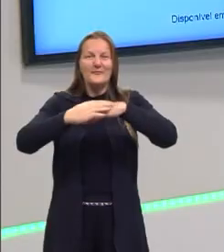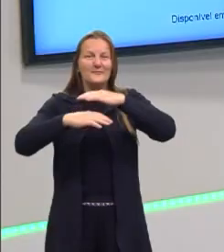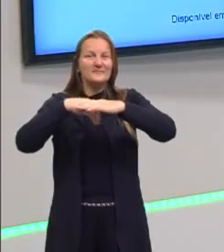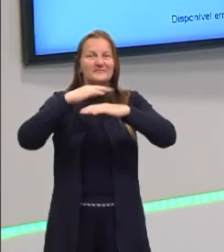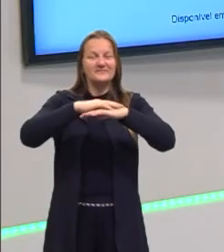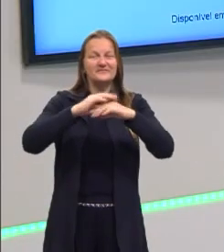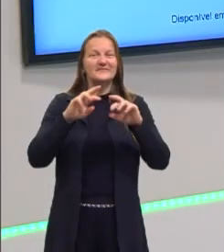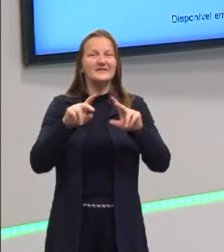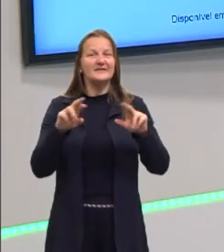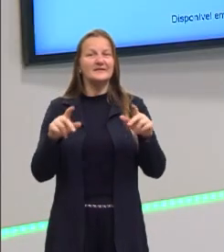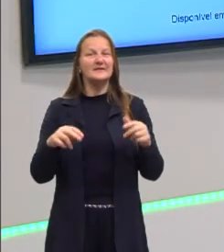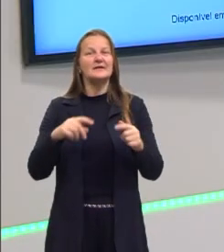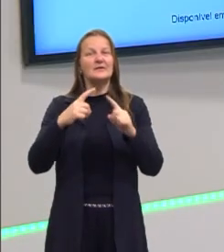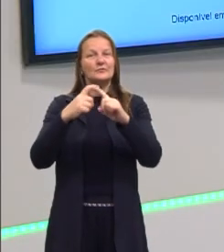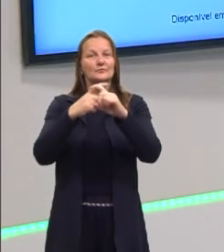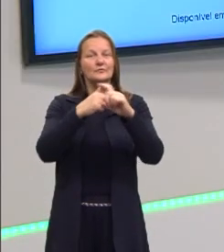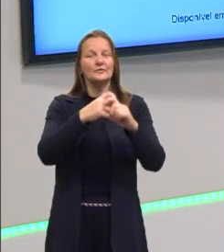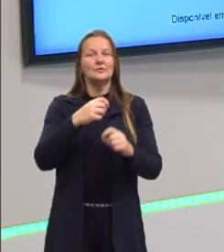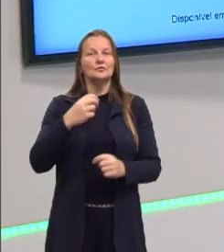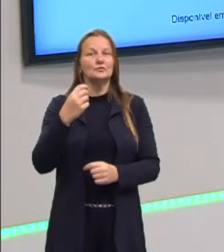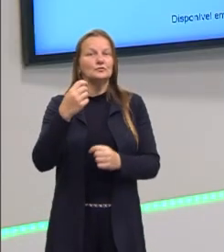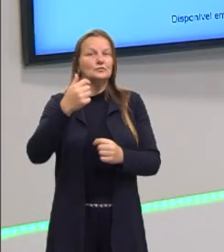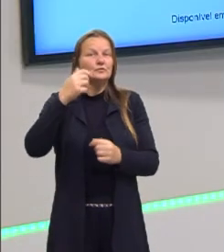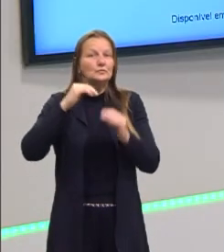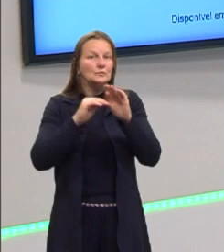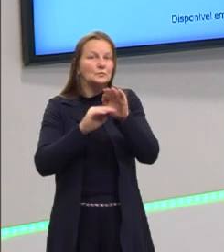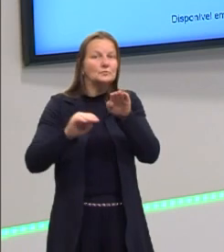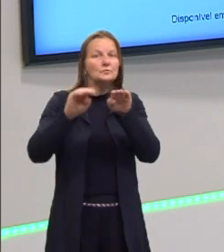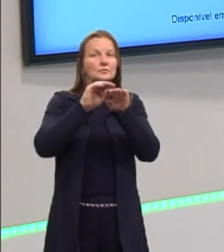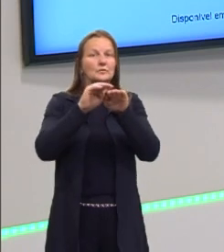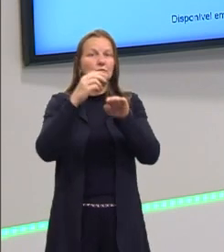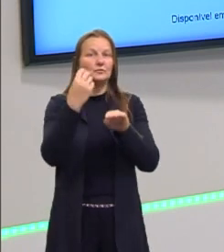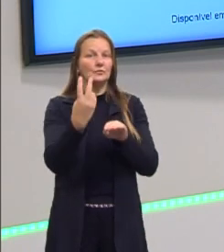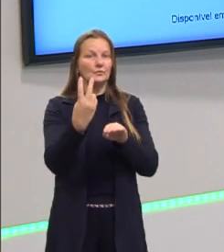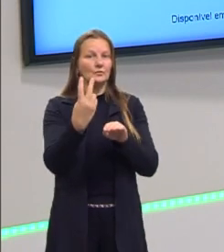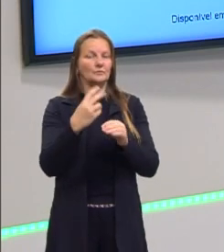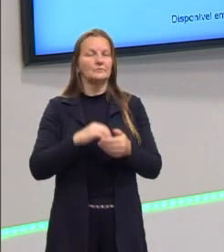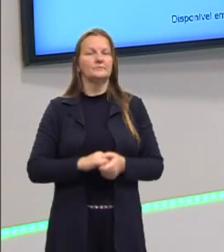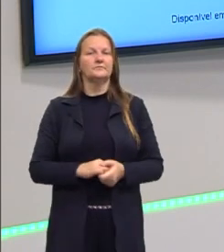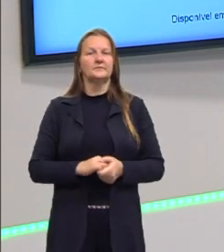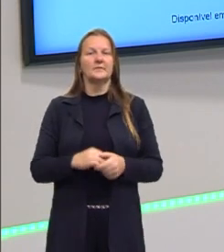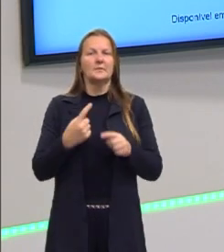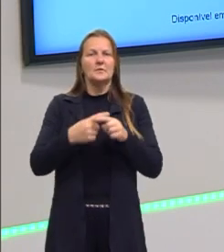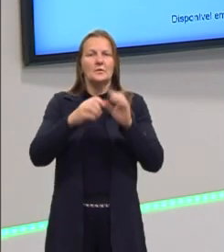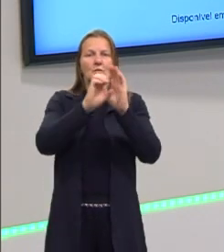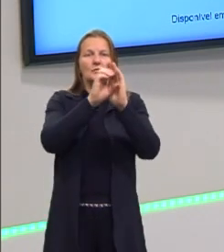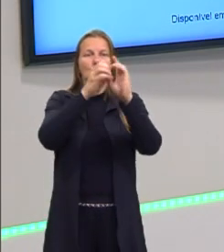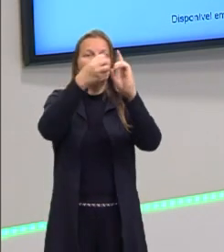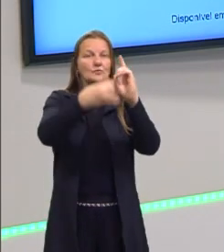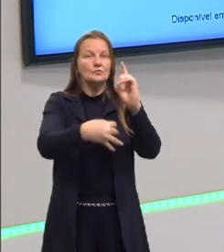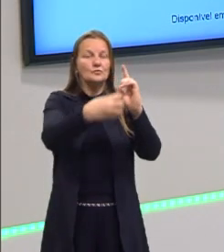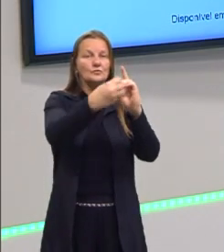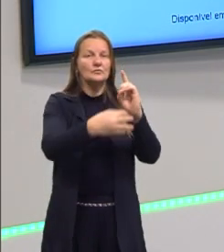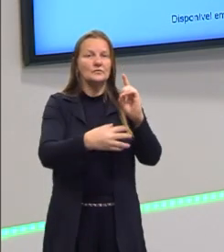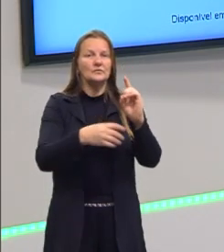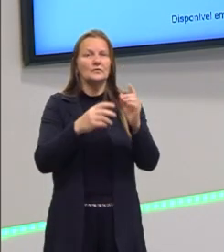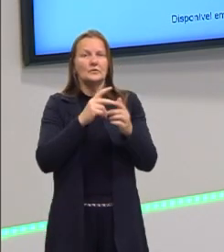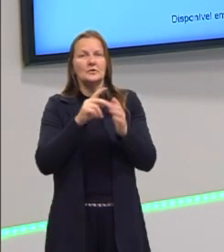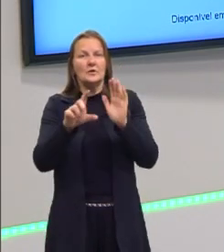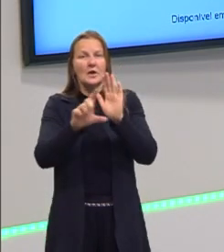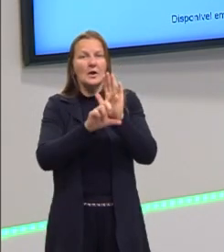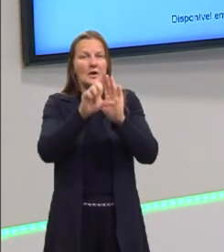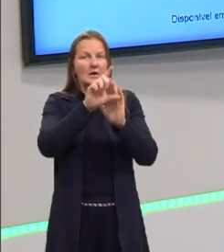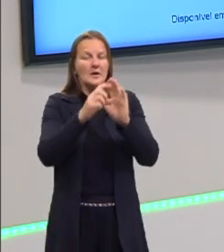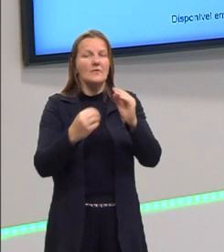ela possui um polinômio de grau 2, ou seja, ela vai ser definida ali por um formato padrão, ou uma lei de